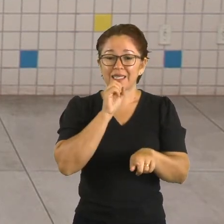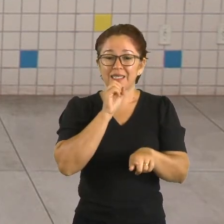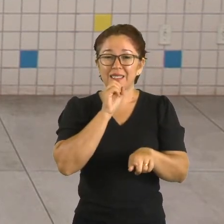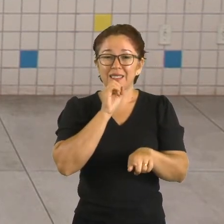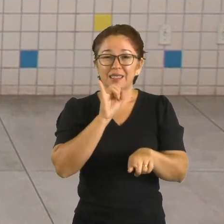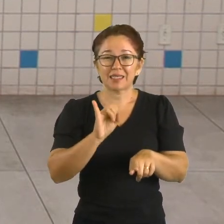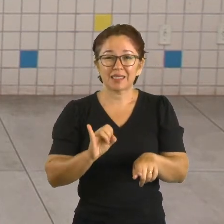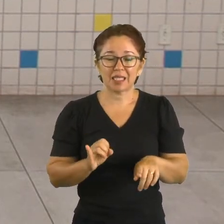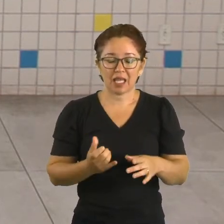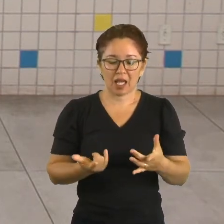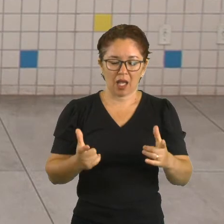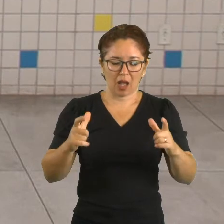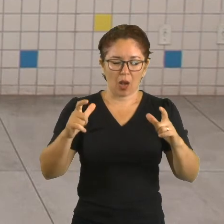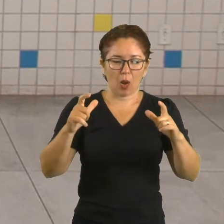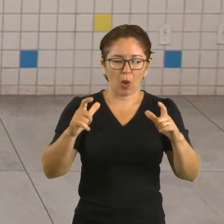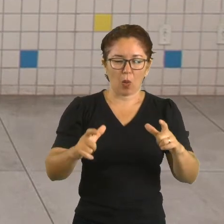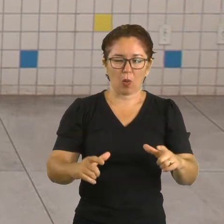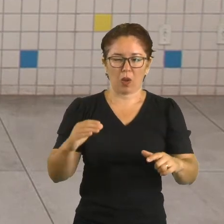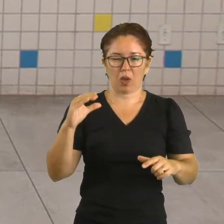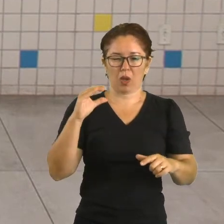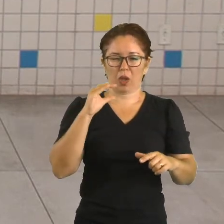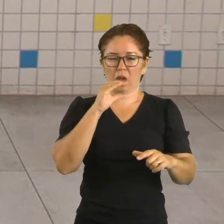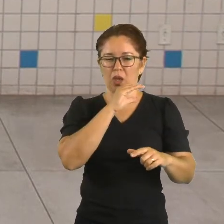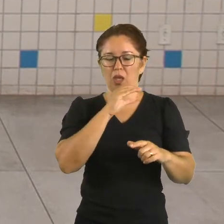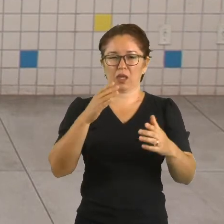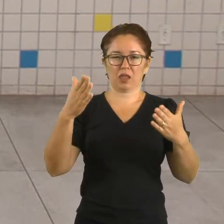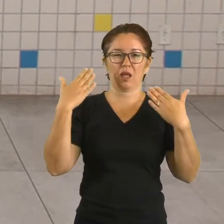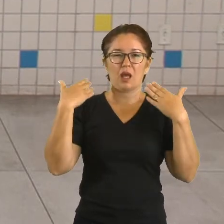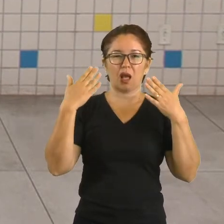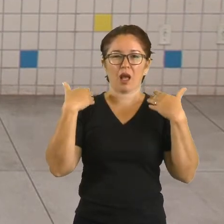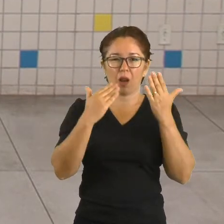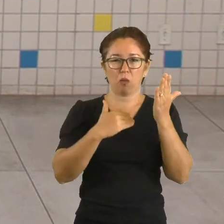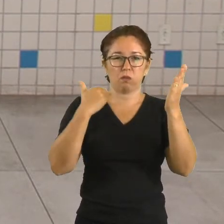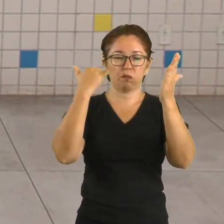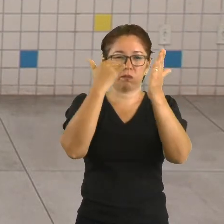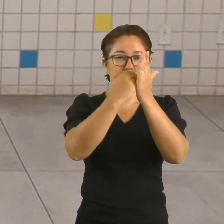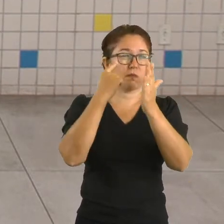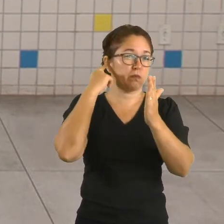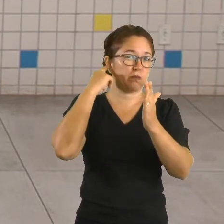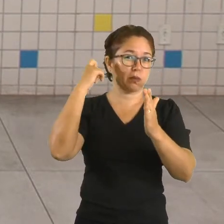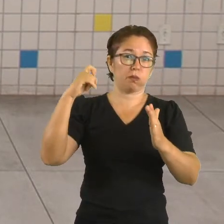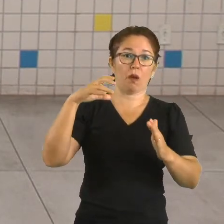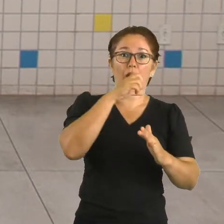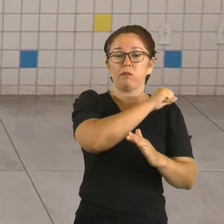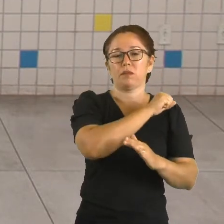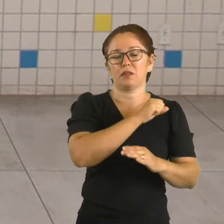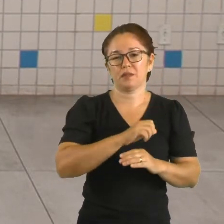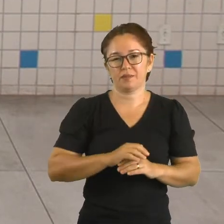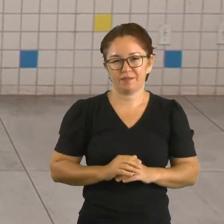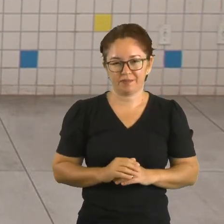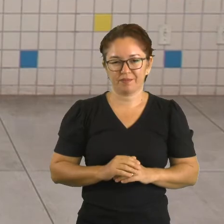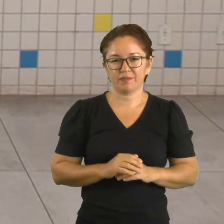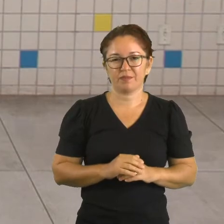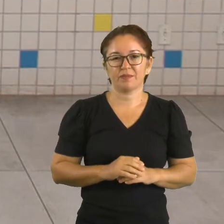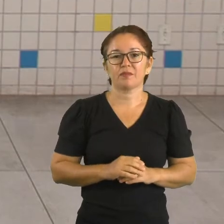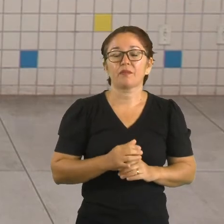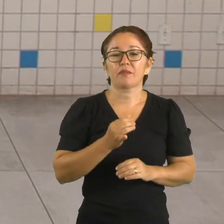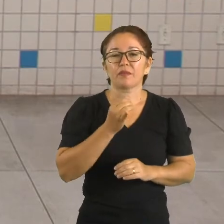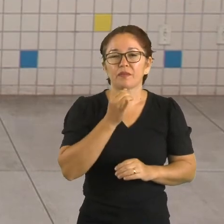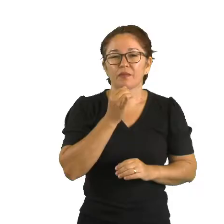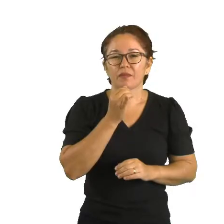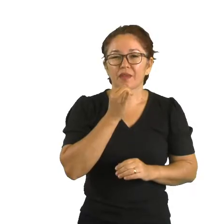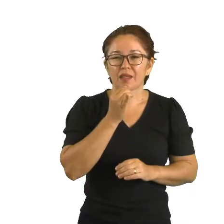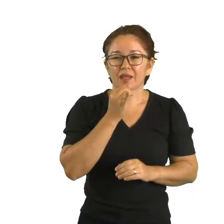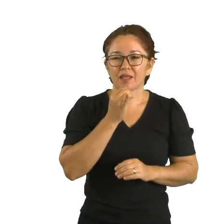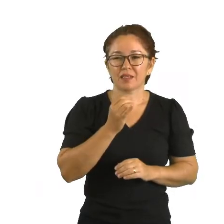velocidade. No ar, a temperatura é de 20 graus Celsius. A velocidade do som é aproximadamente 340 metros por